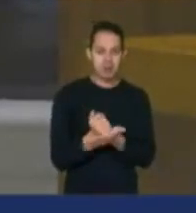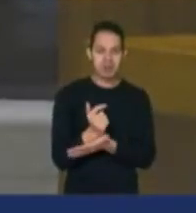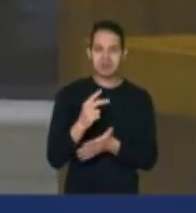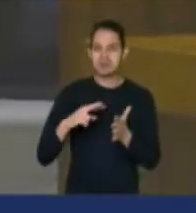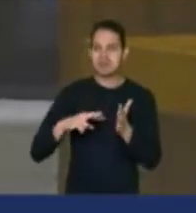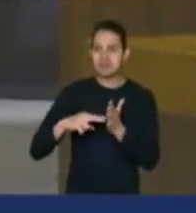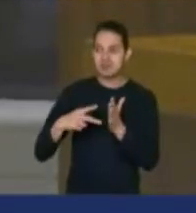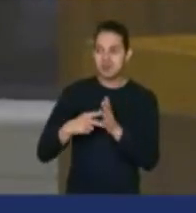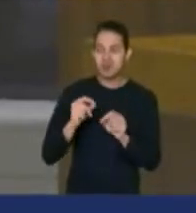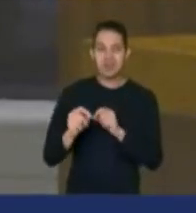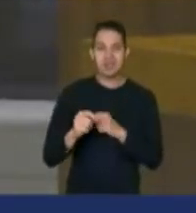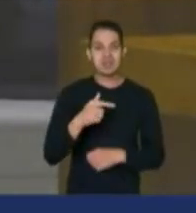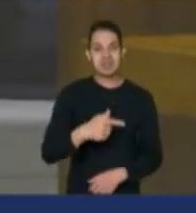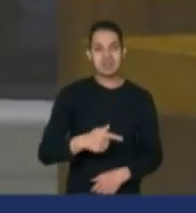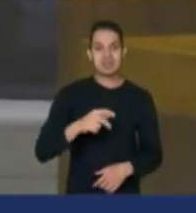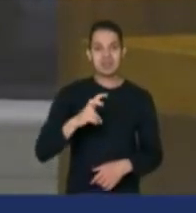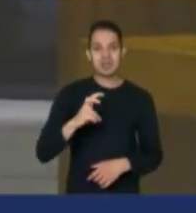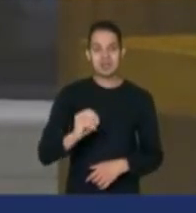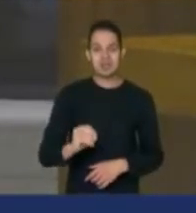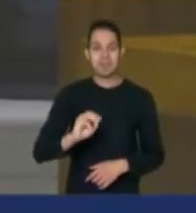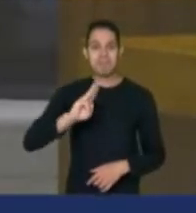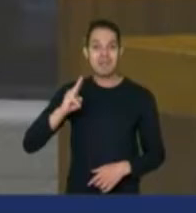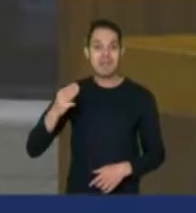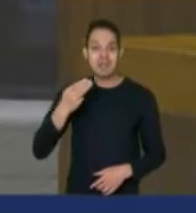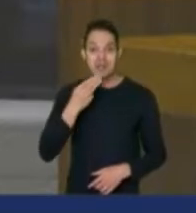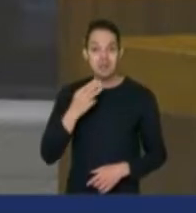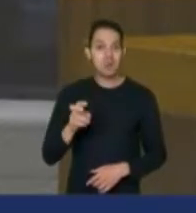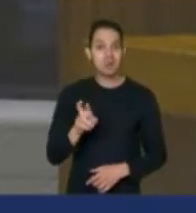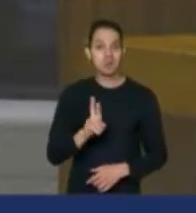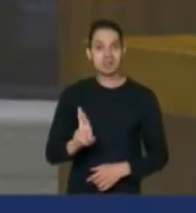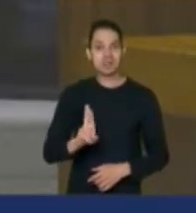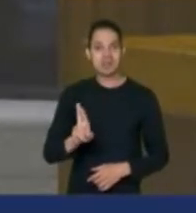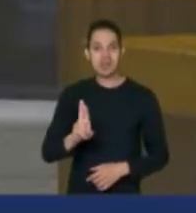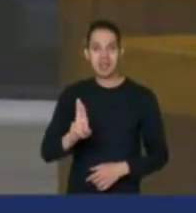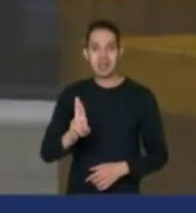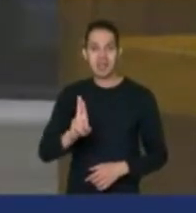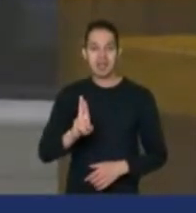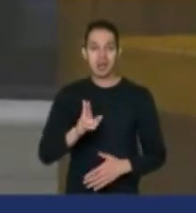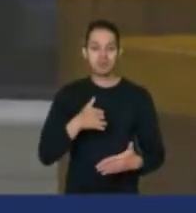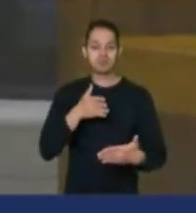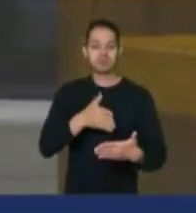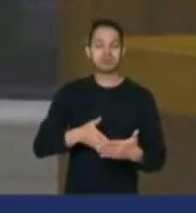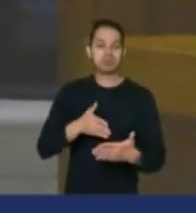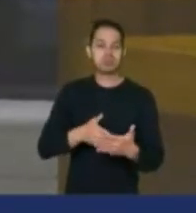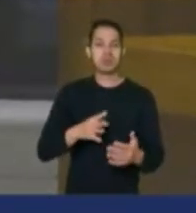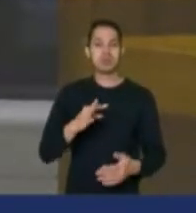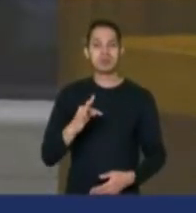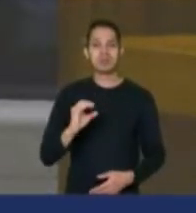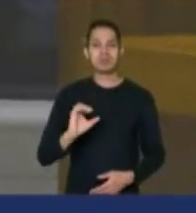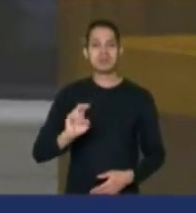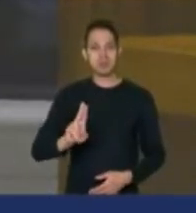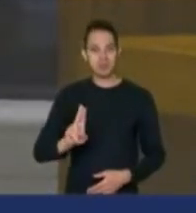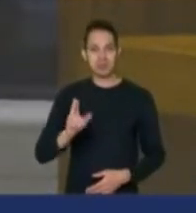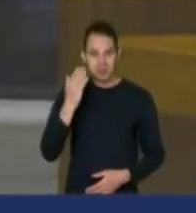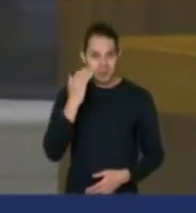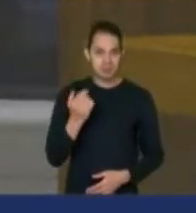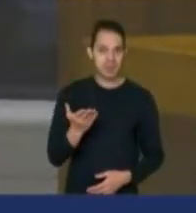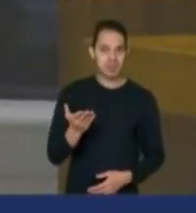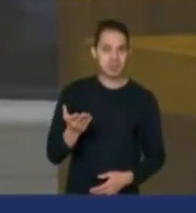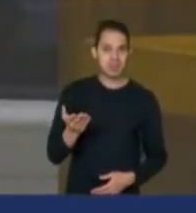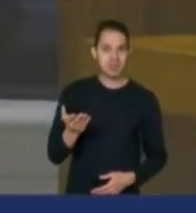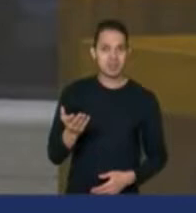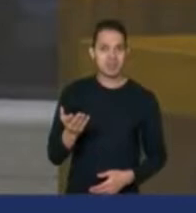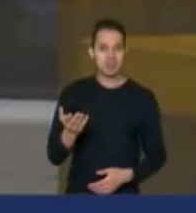750 milhões de reais que foram barrados no TCU. Entende? O kit